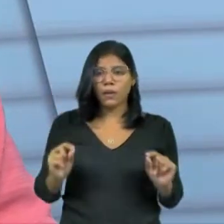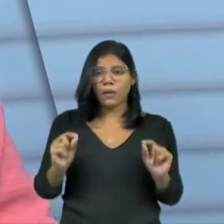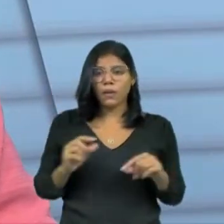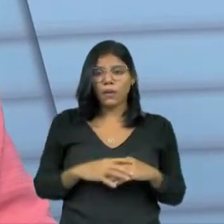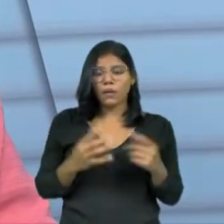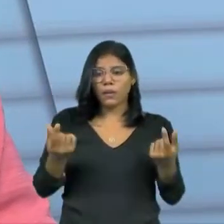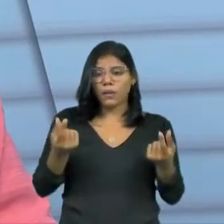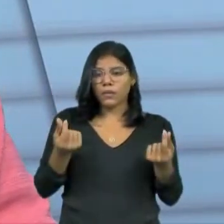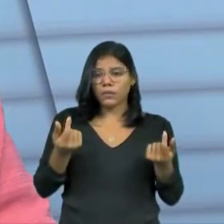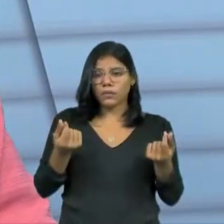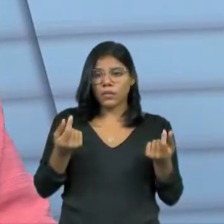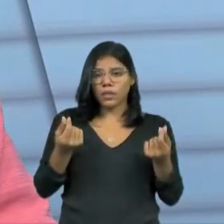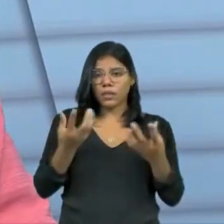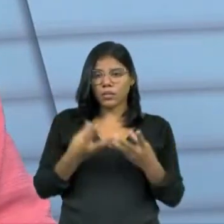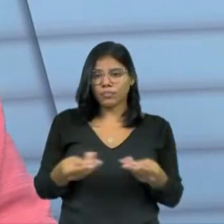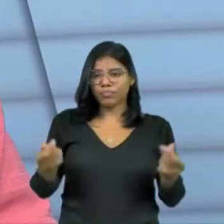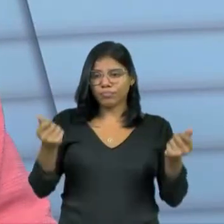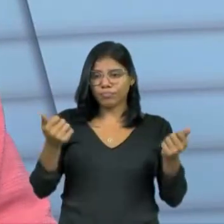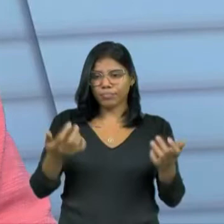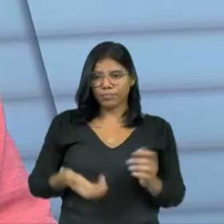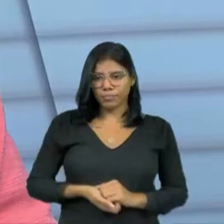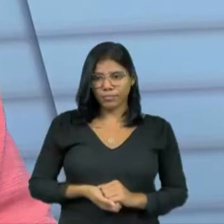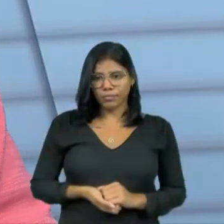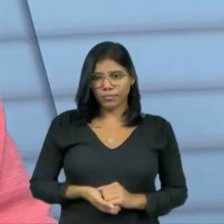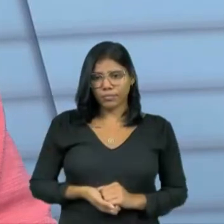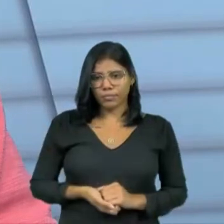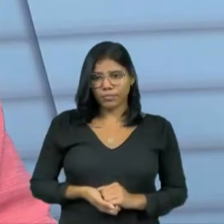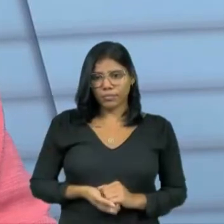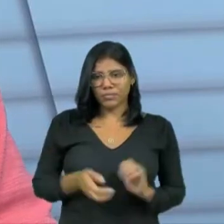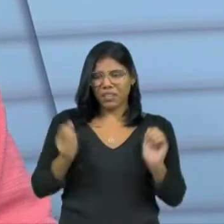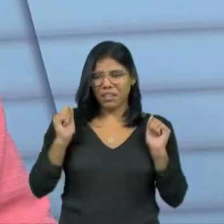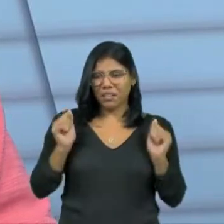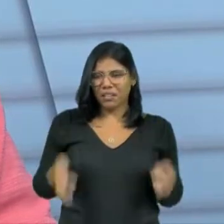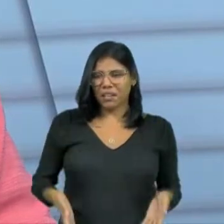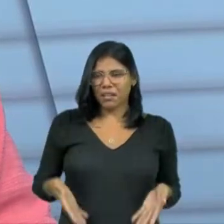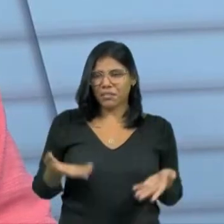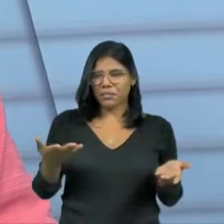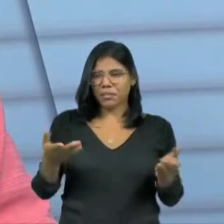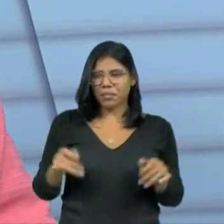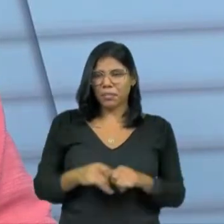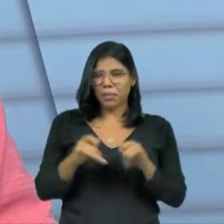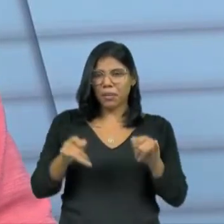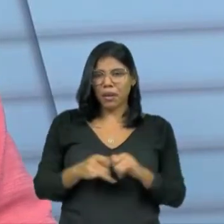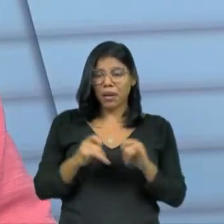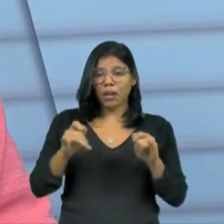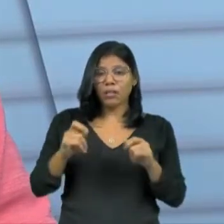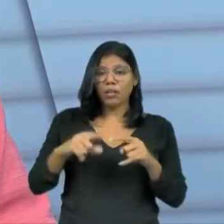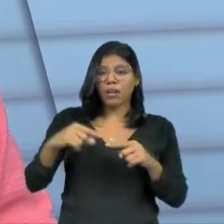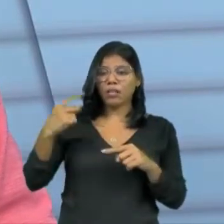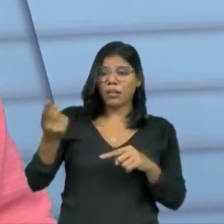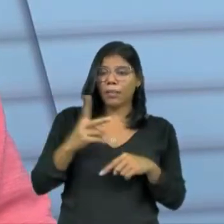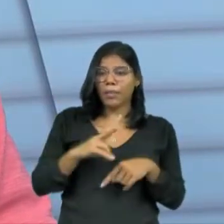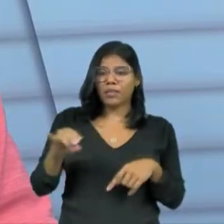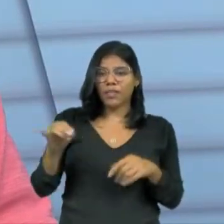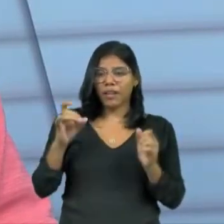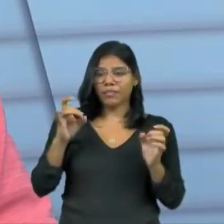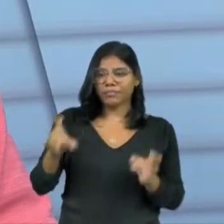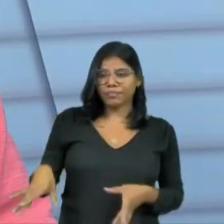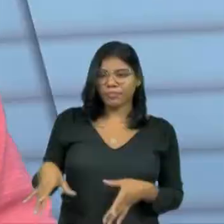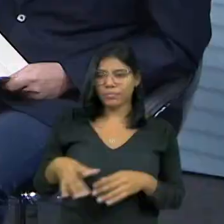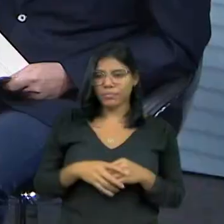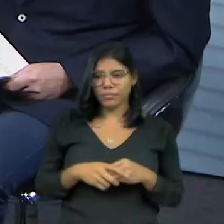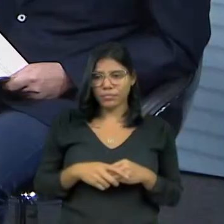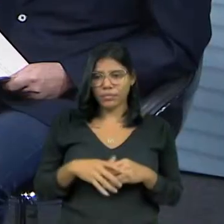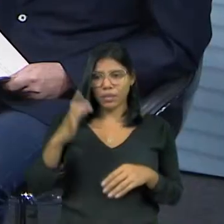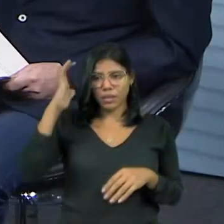dinheiro está indo embora sem sentido. Está sendo gasto com material que depois vai ser descartado sem nenhum sentido. E eu